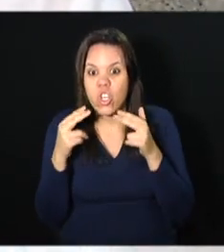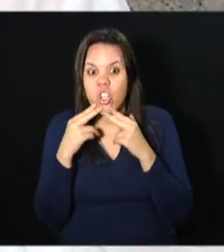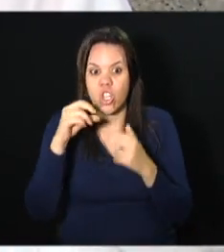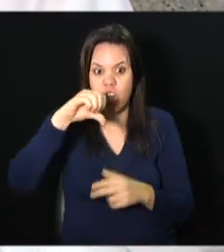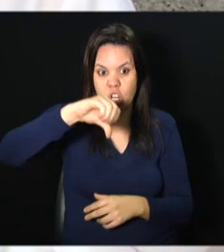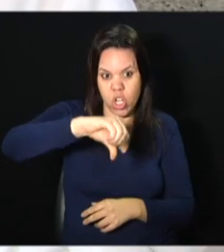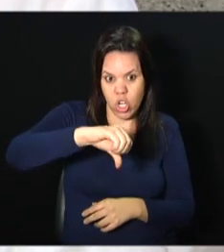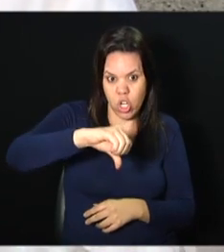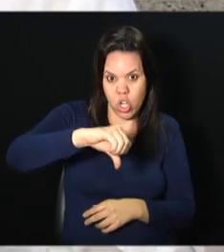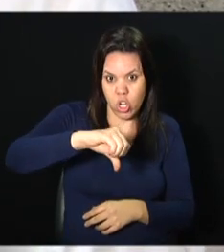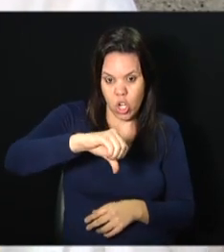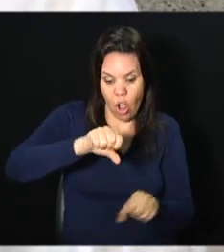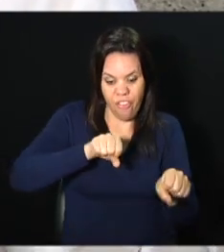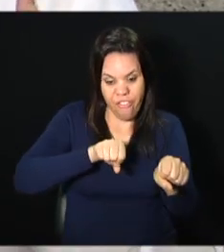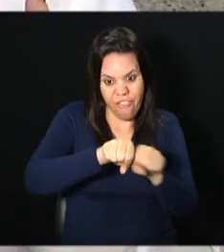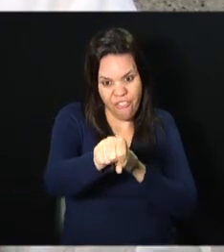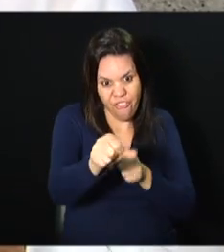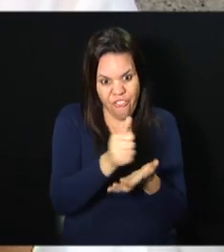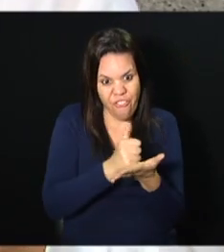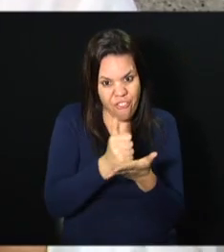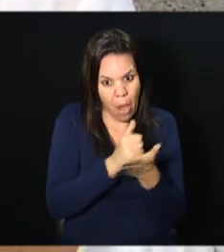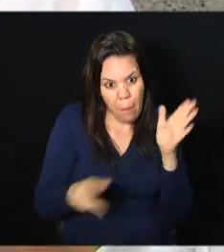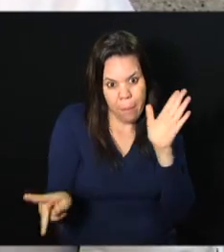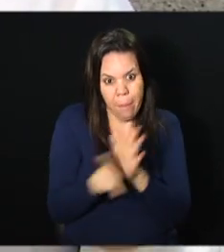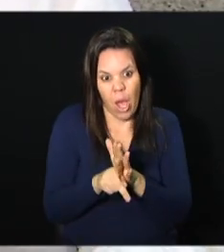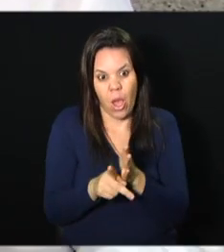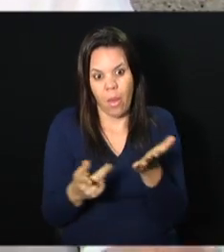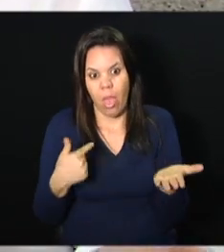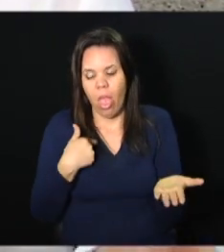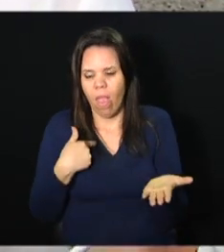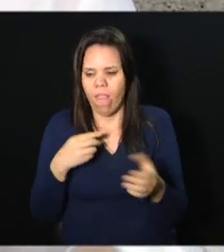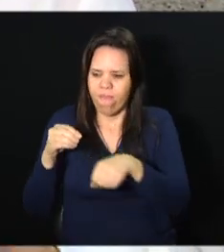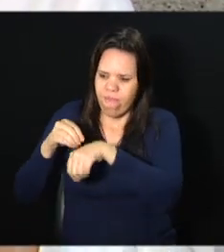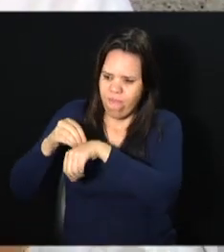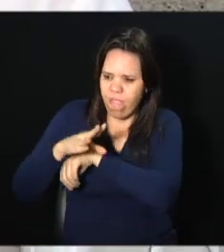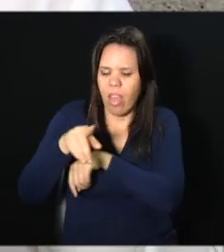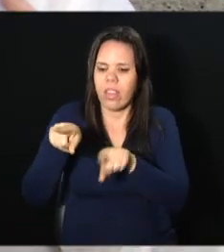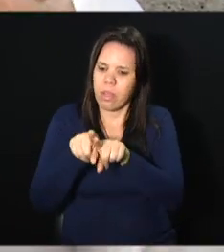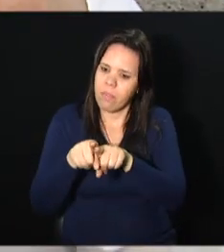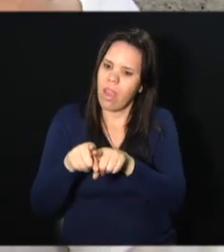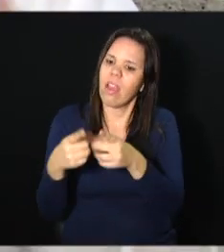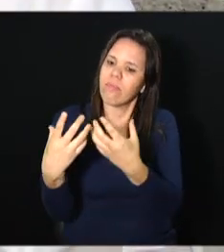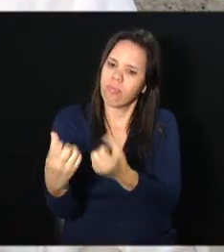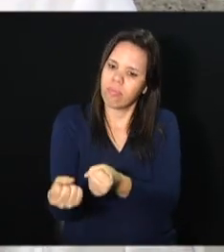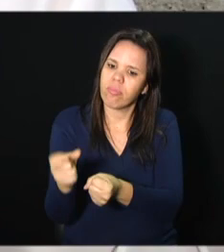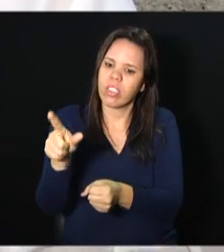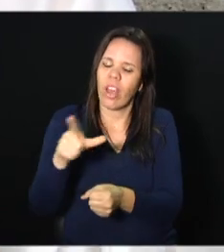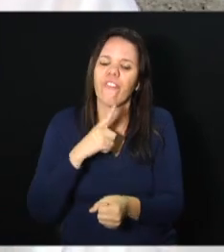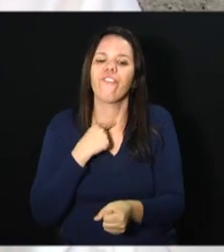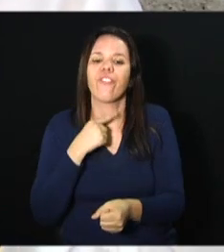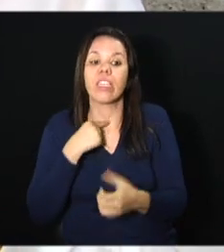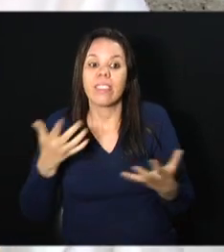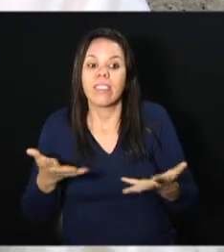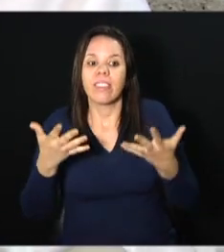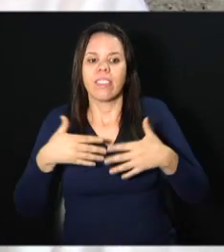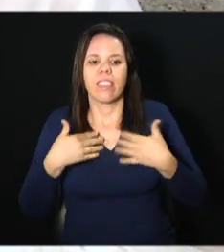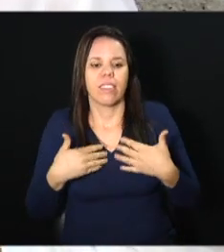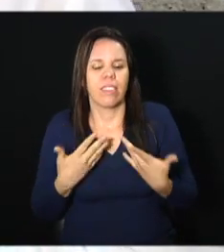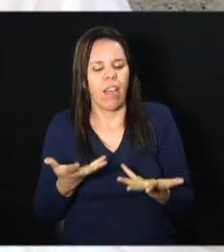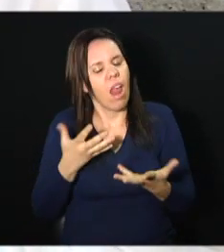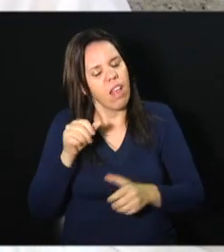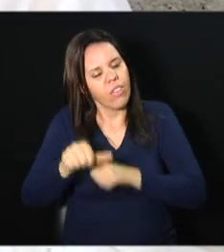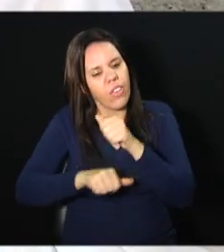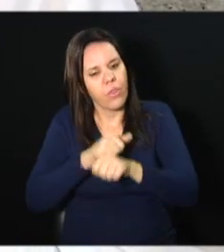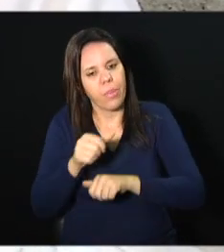farmacêuticas, e eu procuro passar essa minha visão para que elas também façam, elas tenham essa vontade, essa alegria de